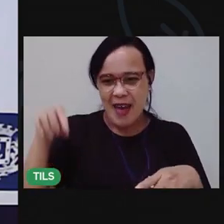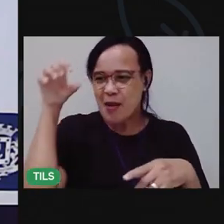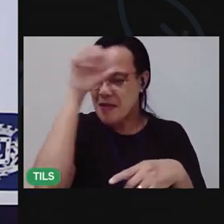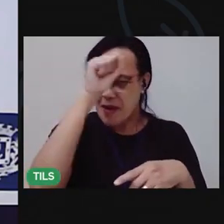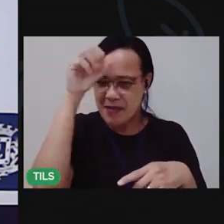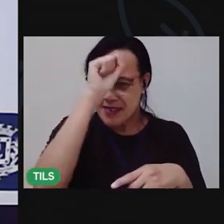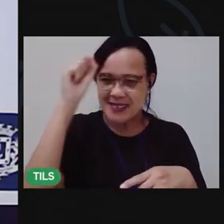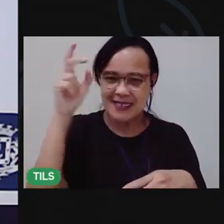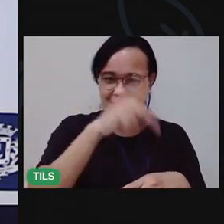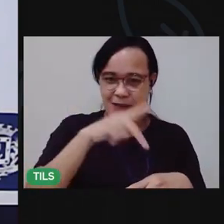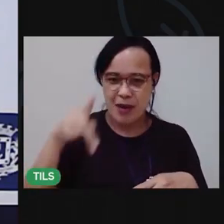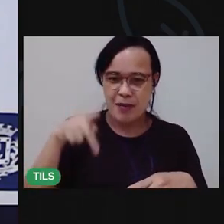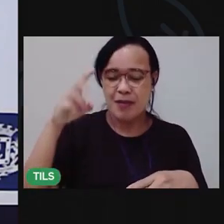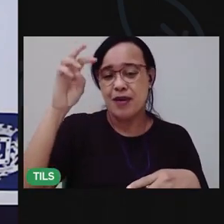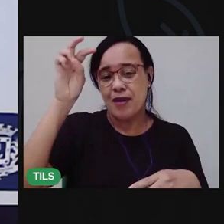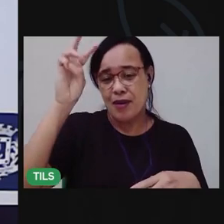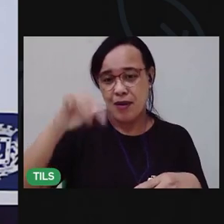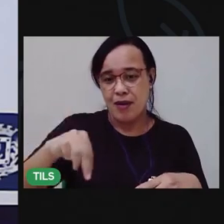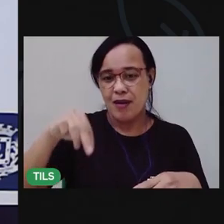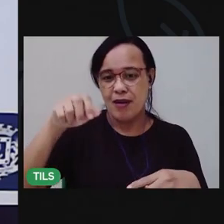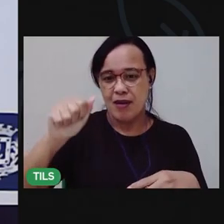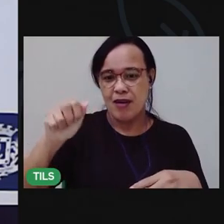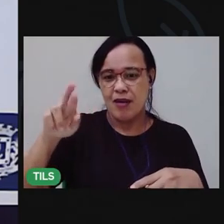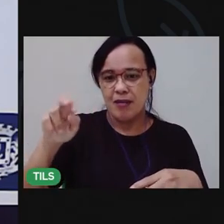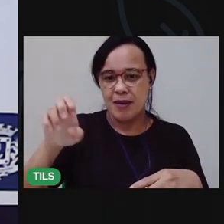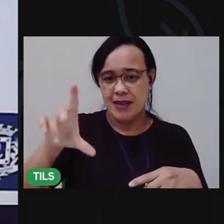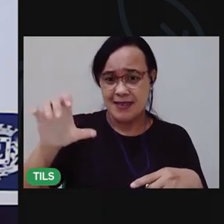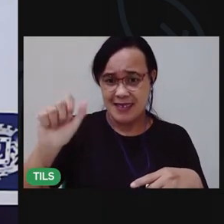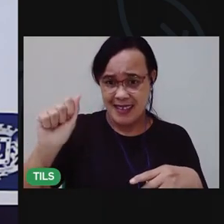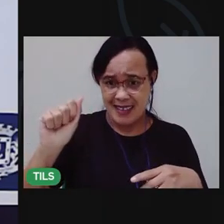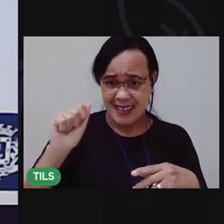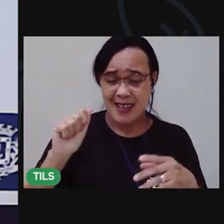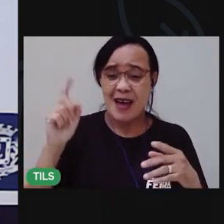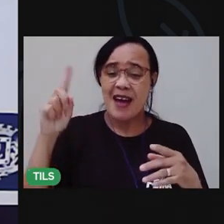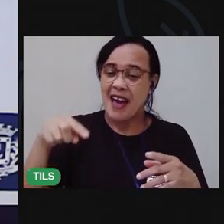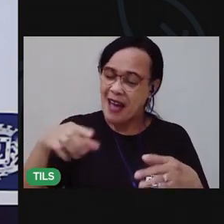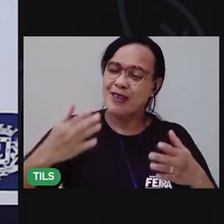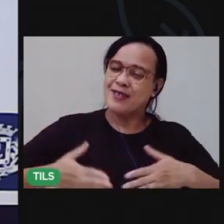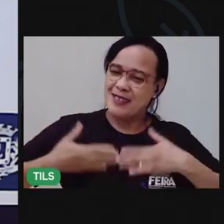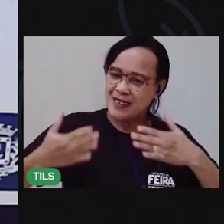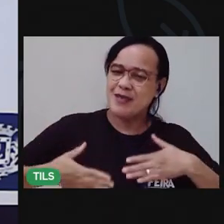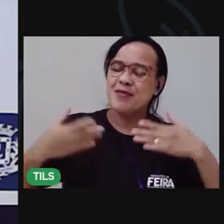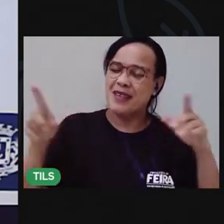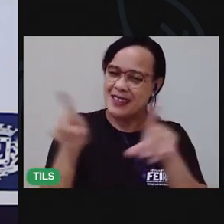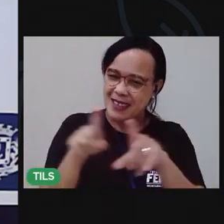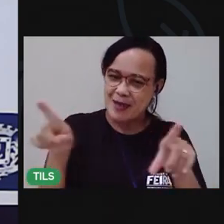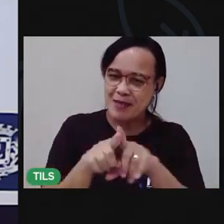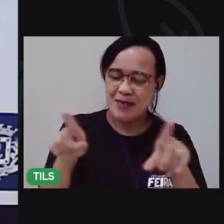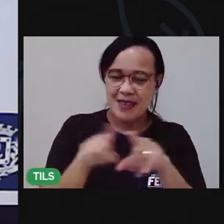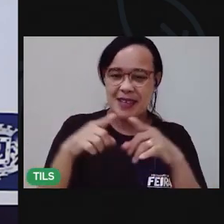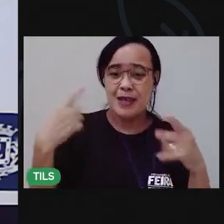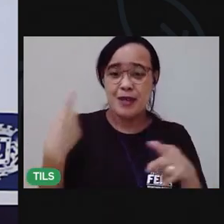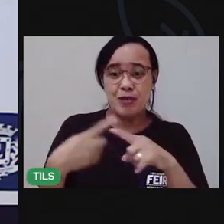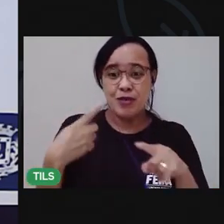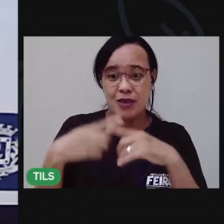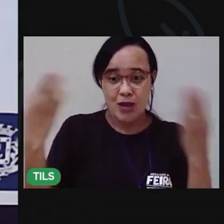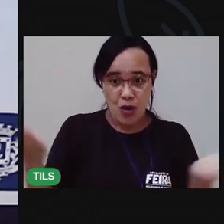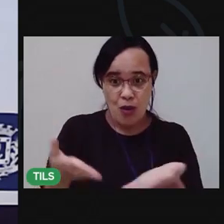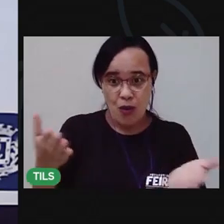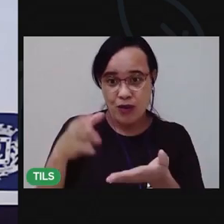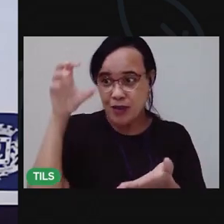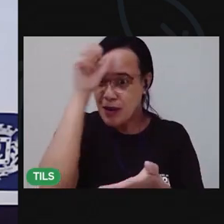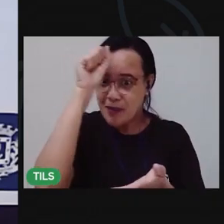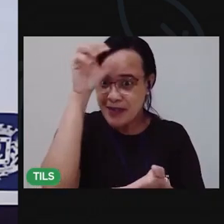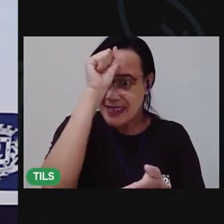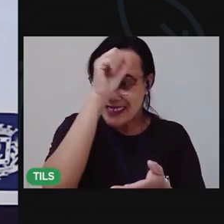-Marcela? Eu estou muito animada, porque hoje a gente vai aprender e vai fazer uma experiência, vai ter